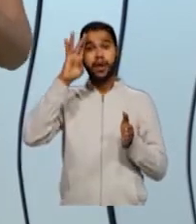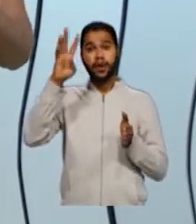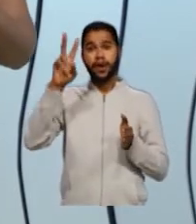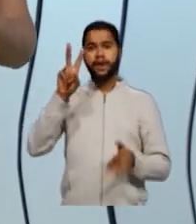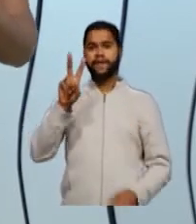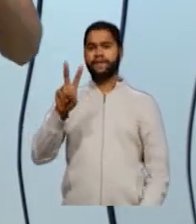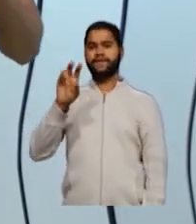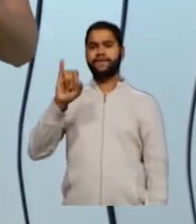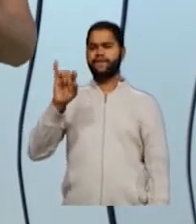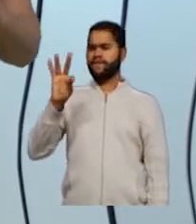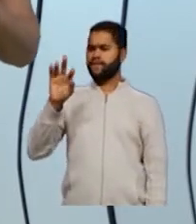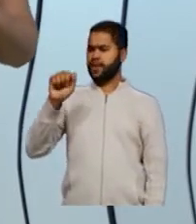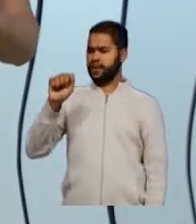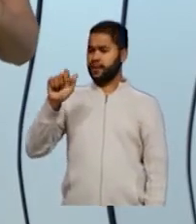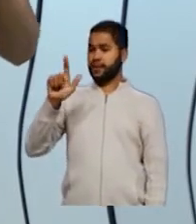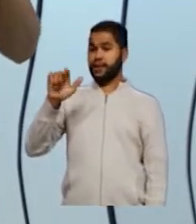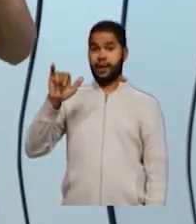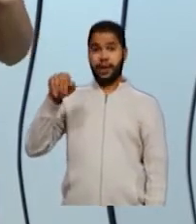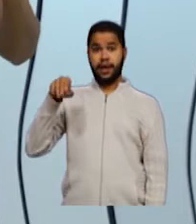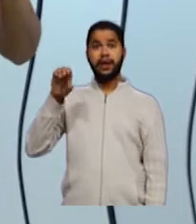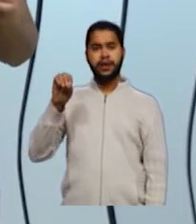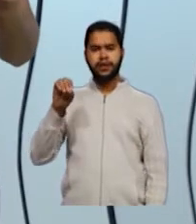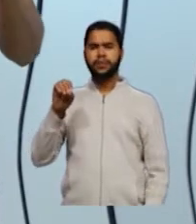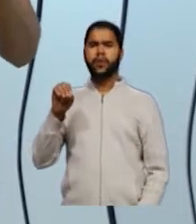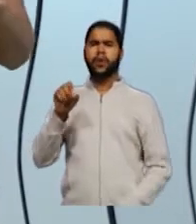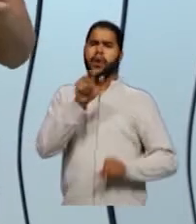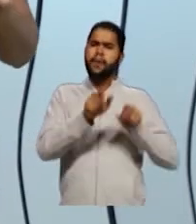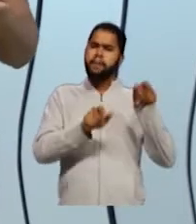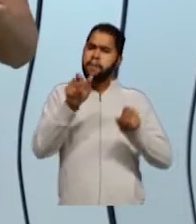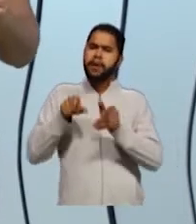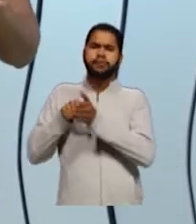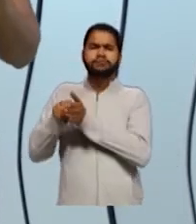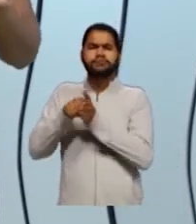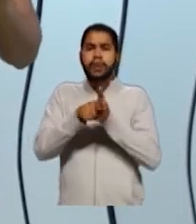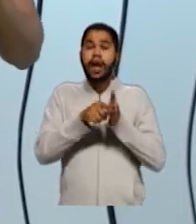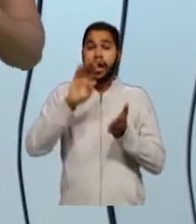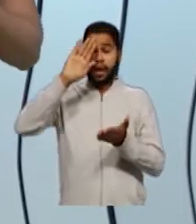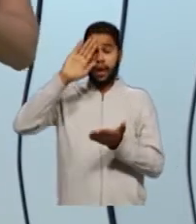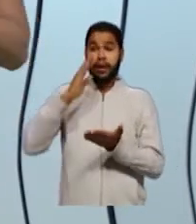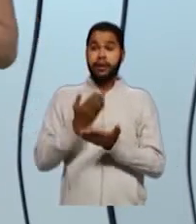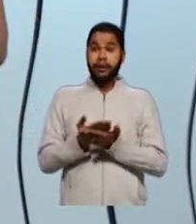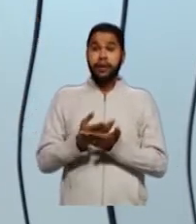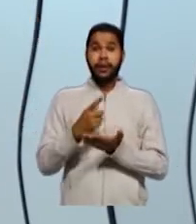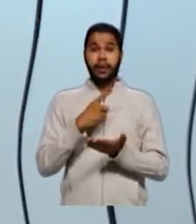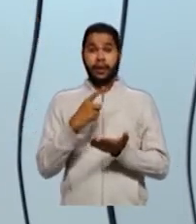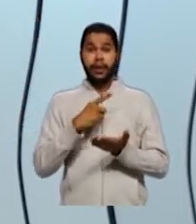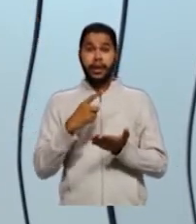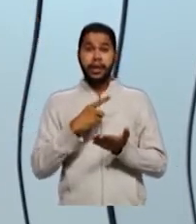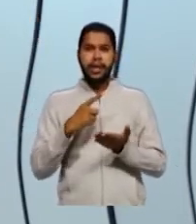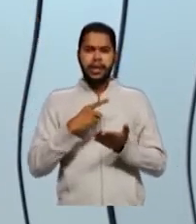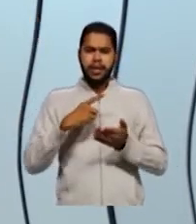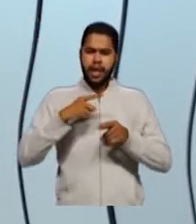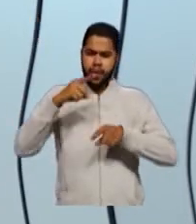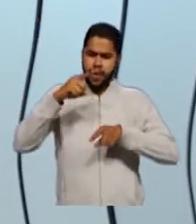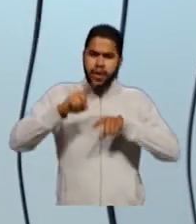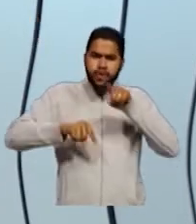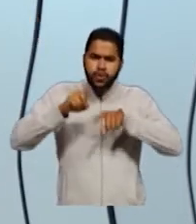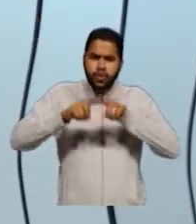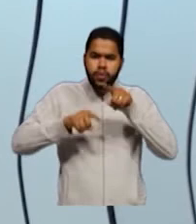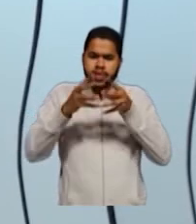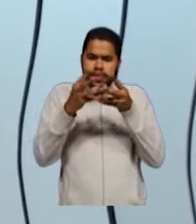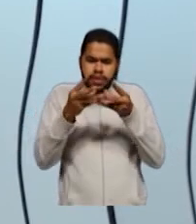vitalismo. Nessa teoria, os cientistas acreditavam fielmente que para que haja uma substância orgânica,